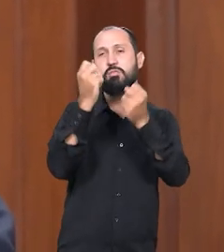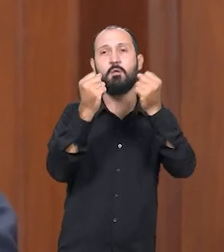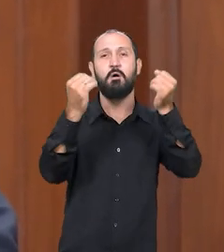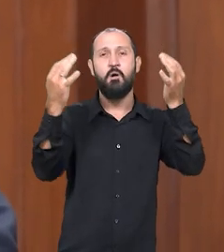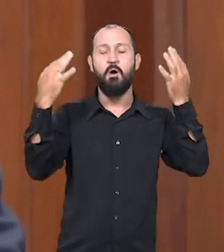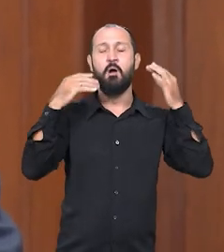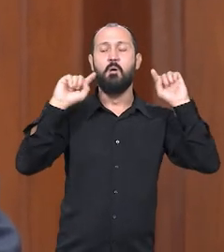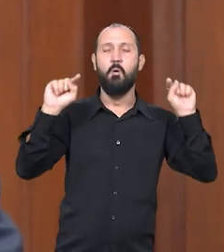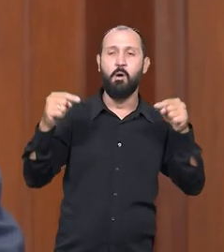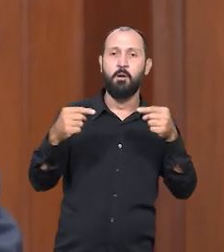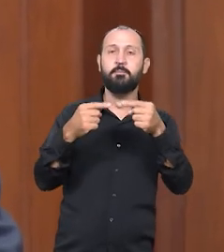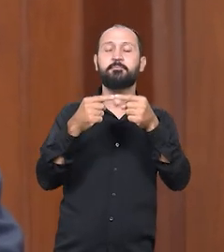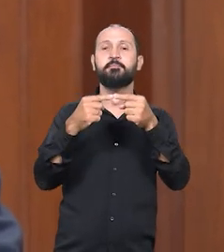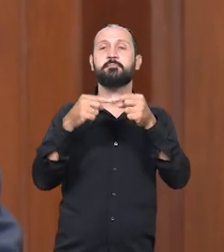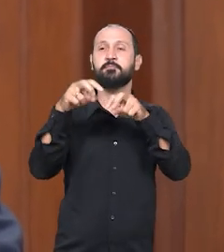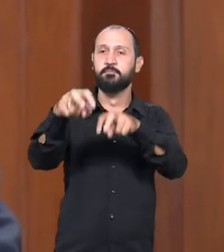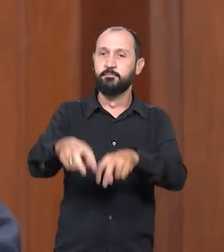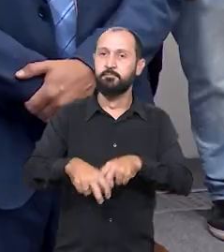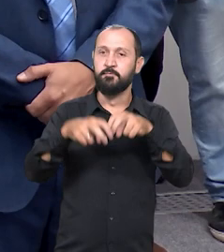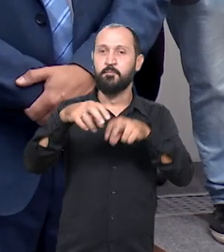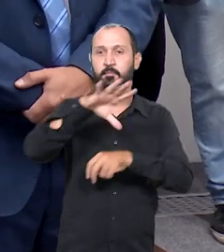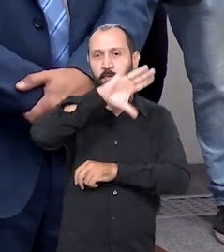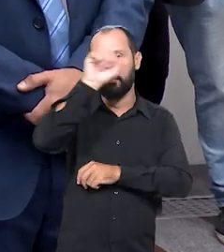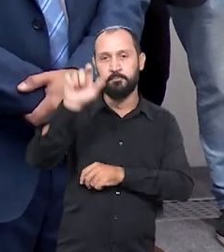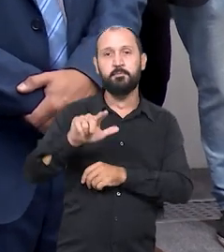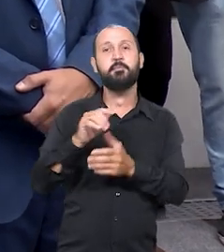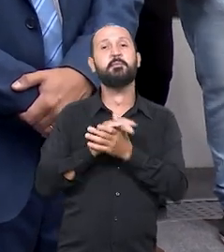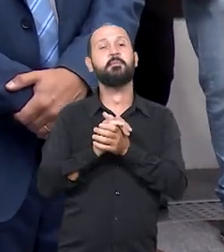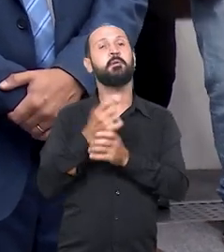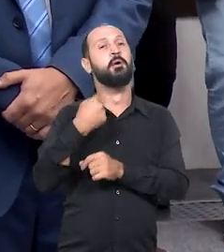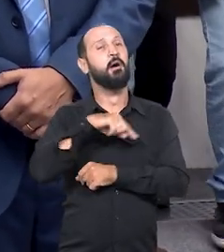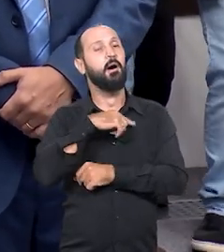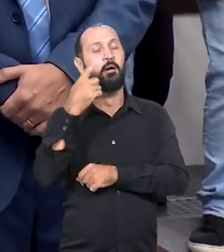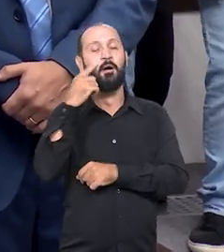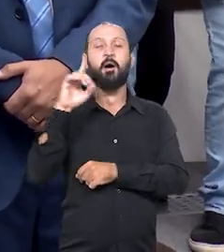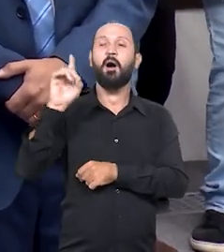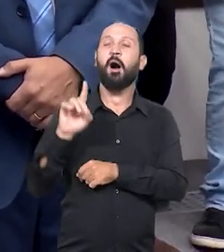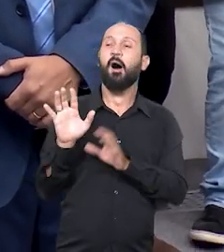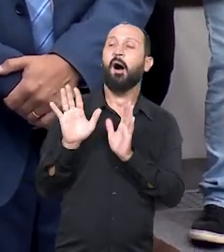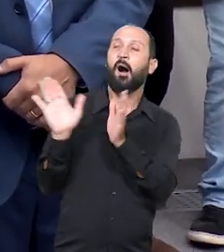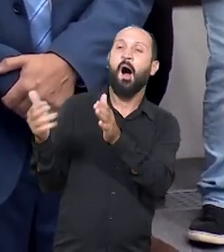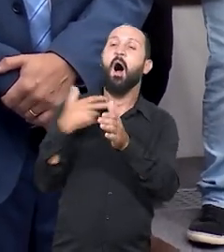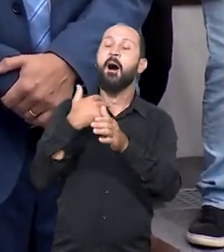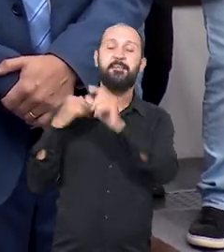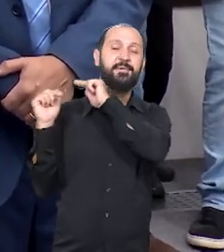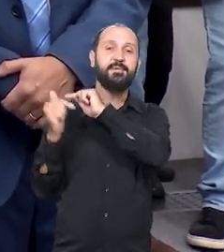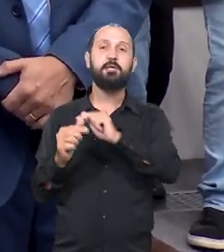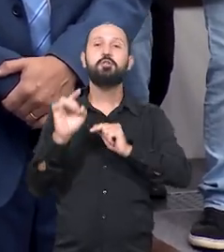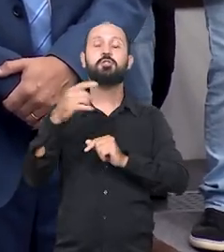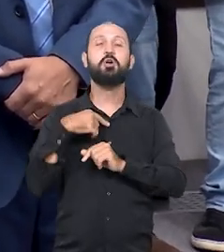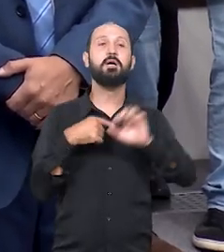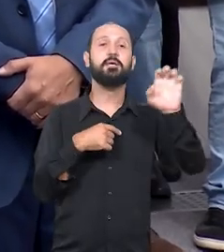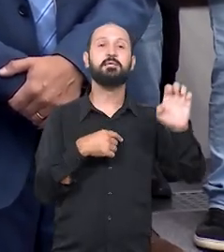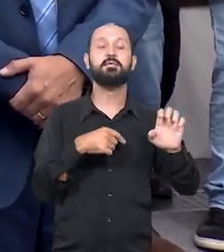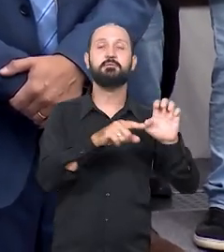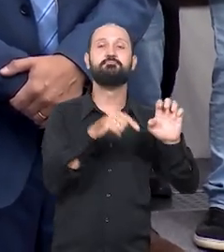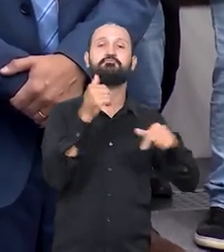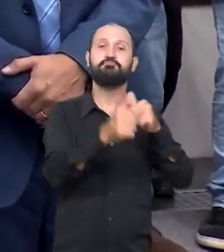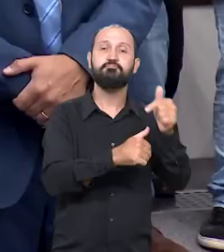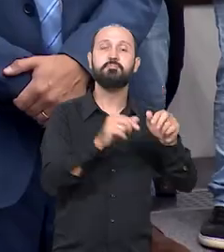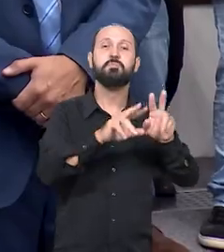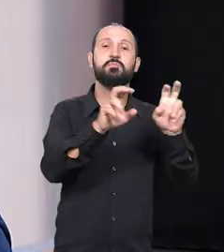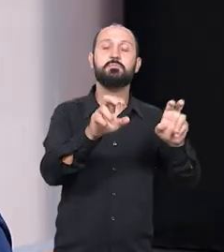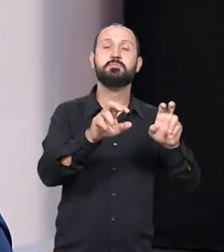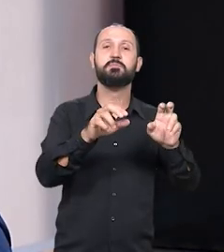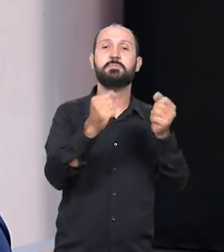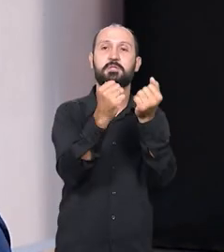ligado à produção rural no Mato Grosso do Sul. Nós da direita, nós conservadores, não podemos permitir que somente a esquerda atue nesse tipo